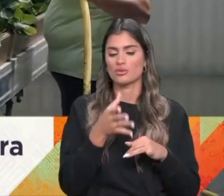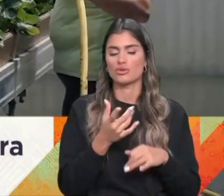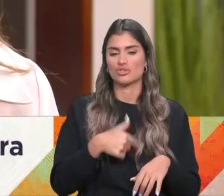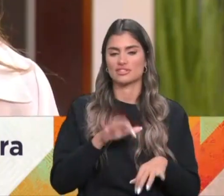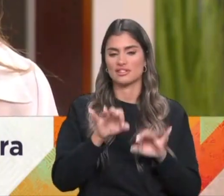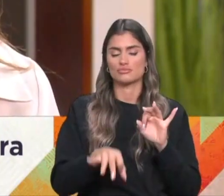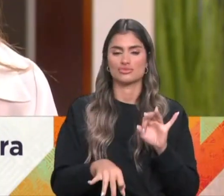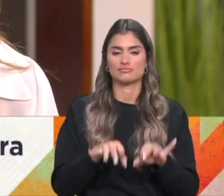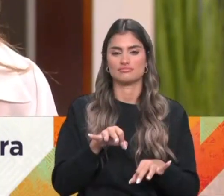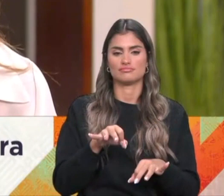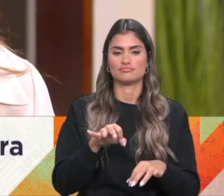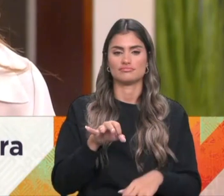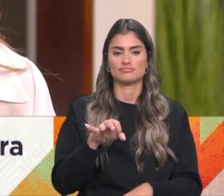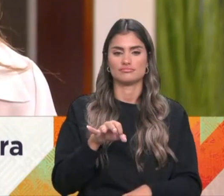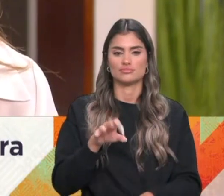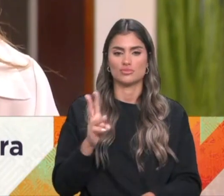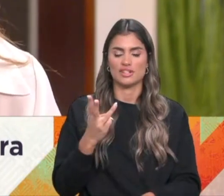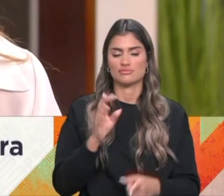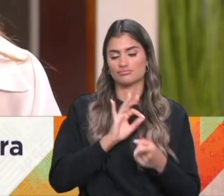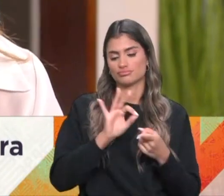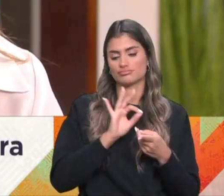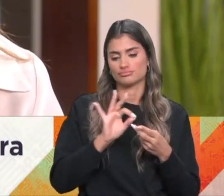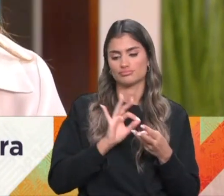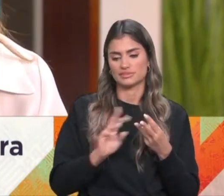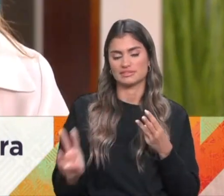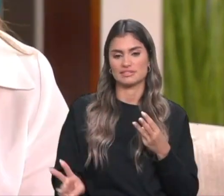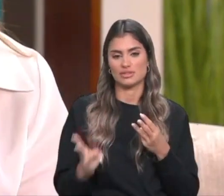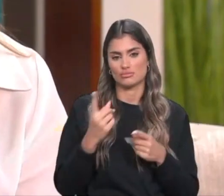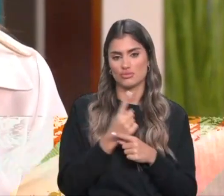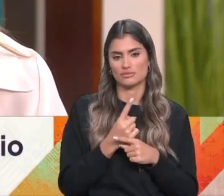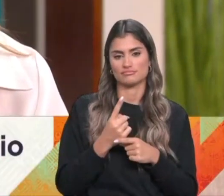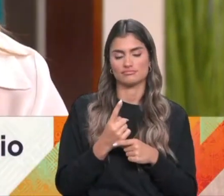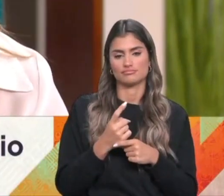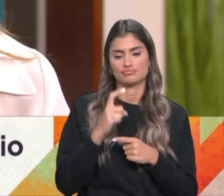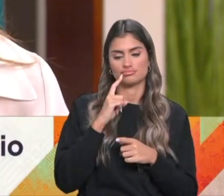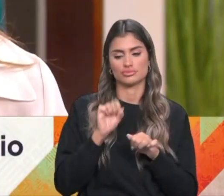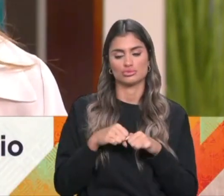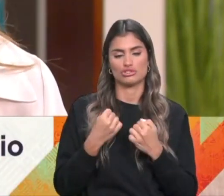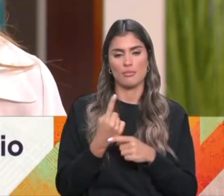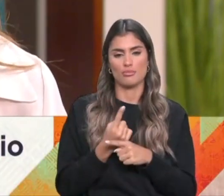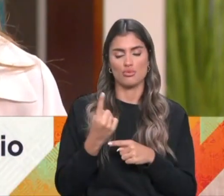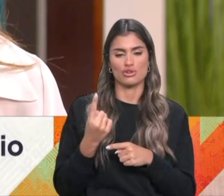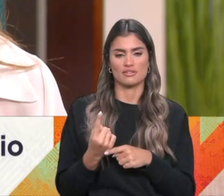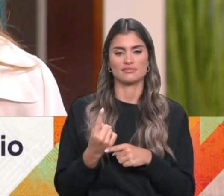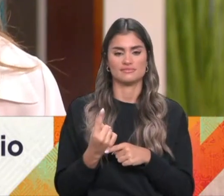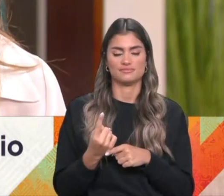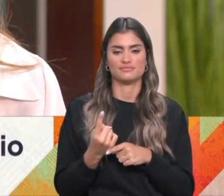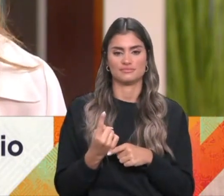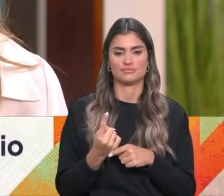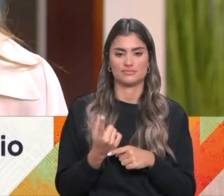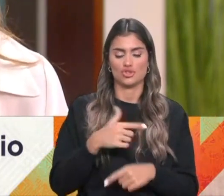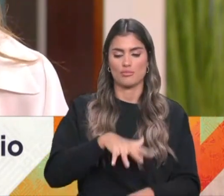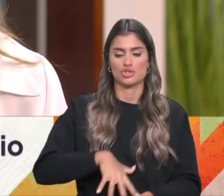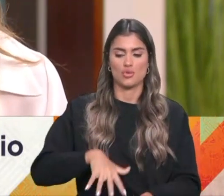sustentabilidade nos seus três pilares, porque, desde logo, a sustentabilidade social, porque estamos numa zona